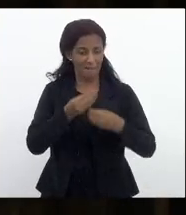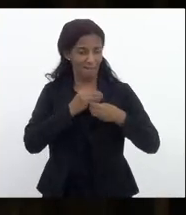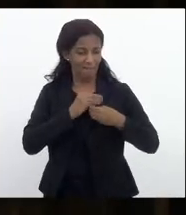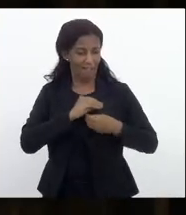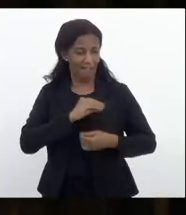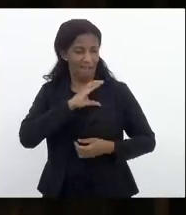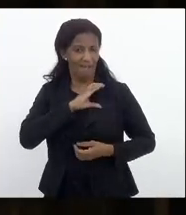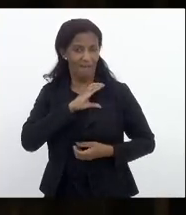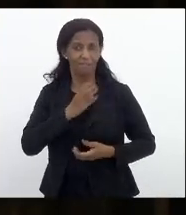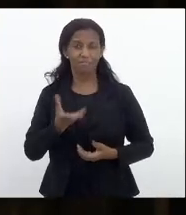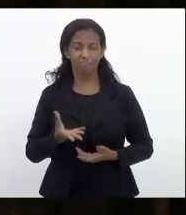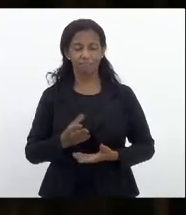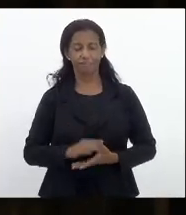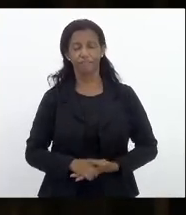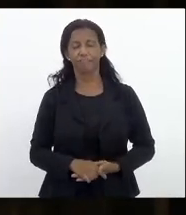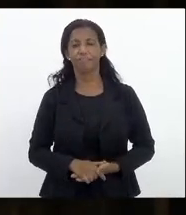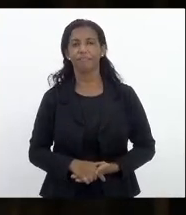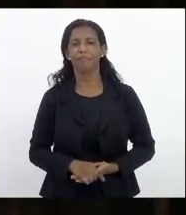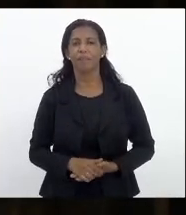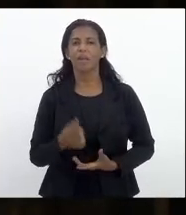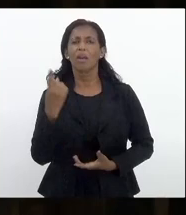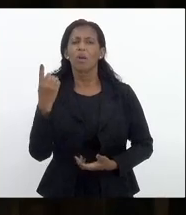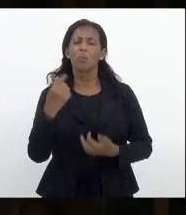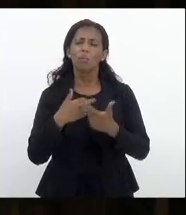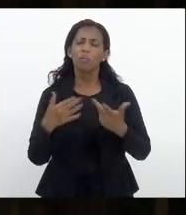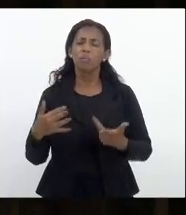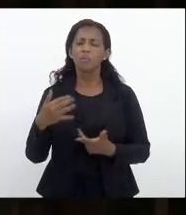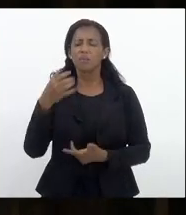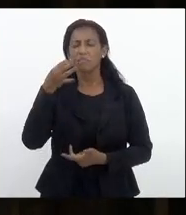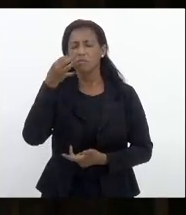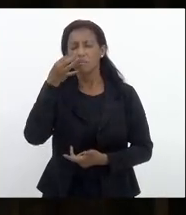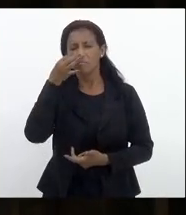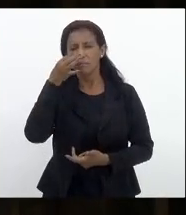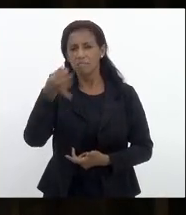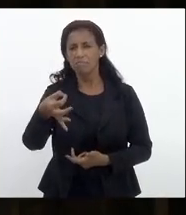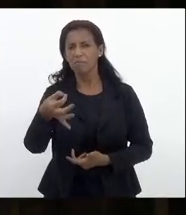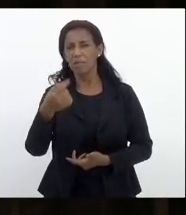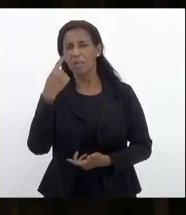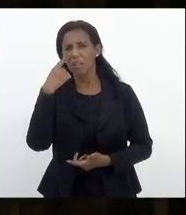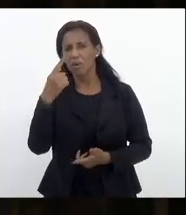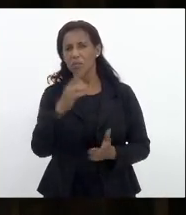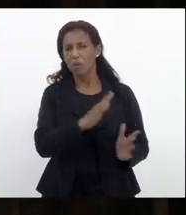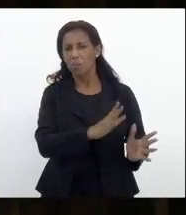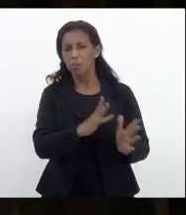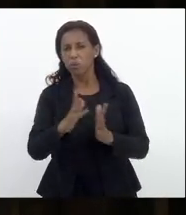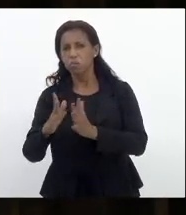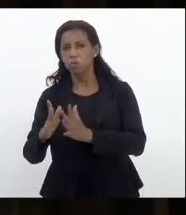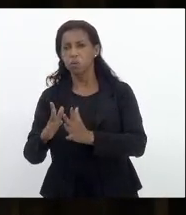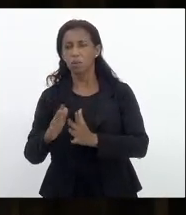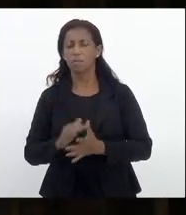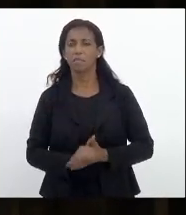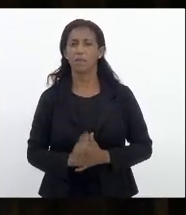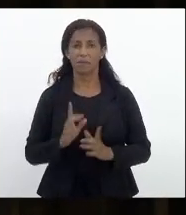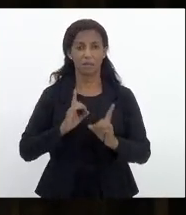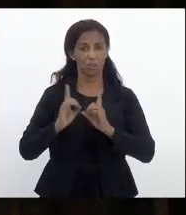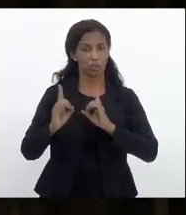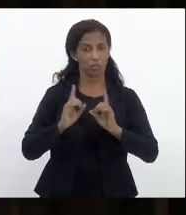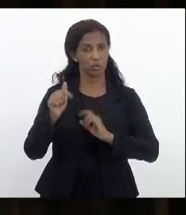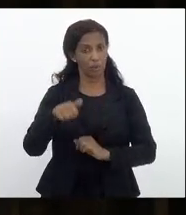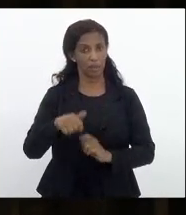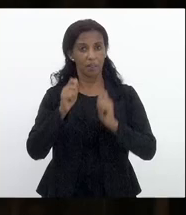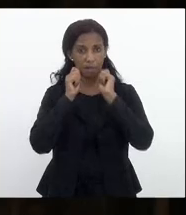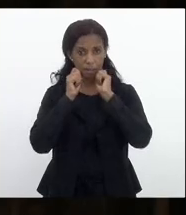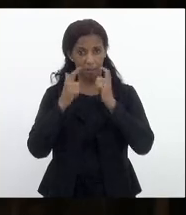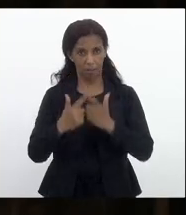adicionais agora uma coisa que me chamou atenção que eu ouvi ao longo desse dessas discussões aqui na